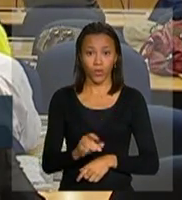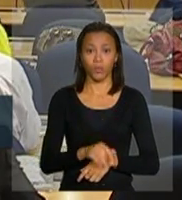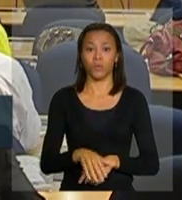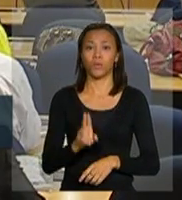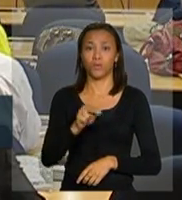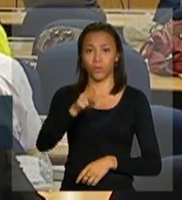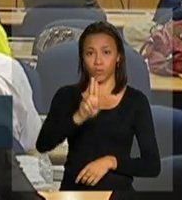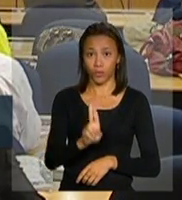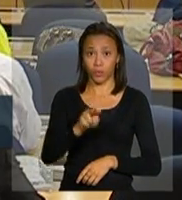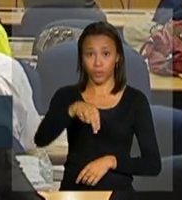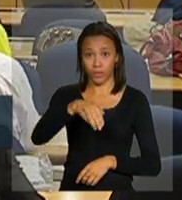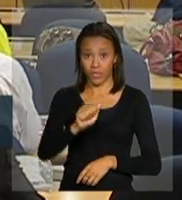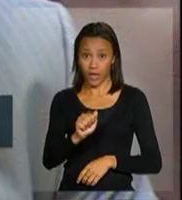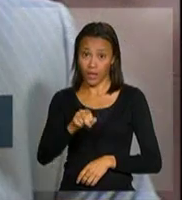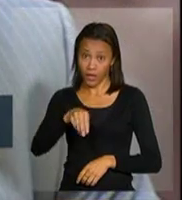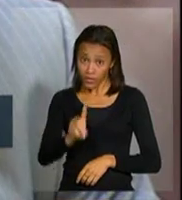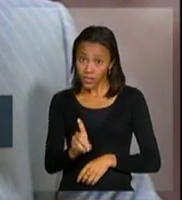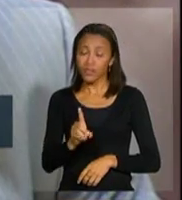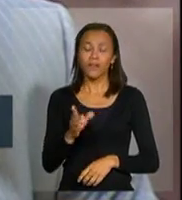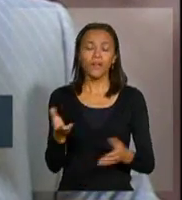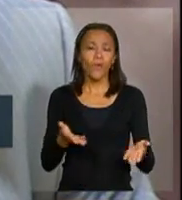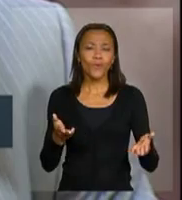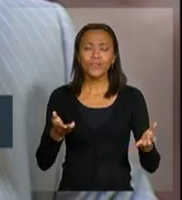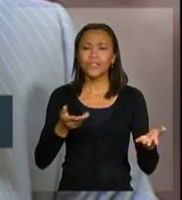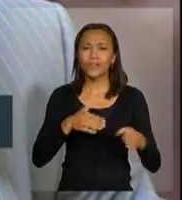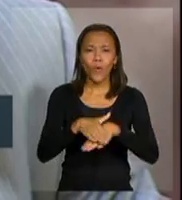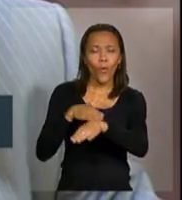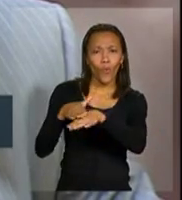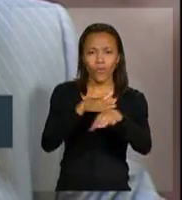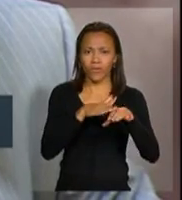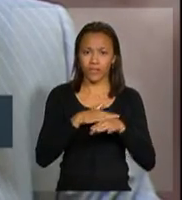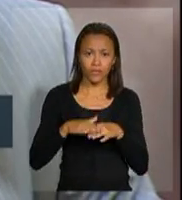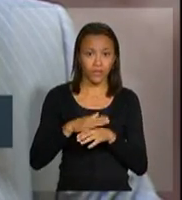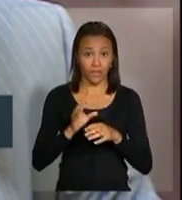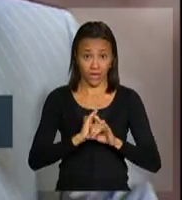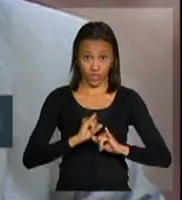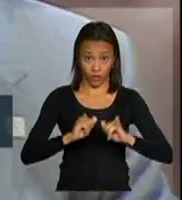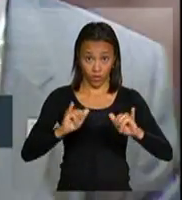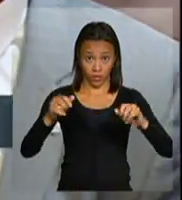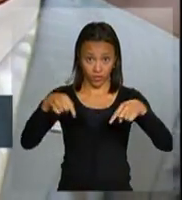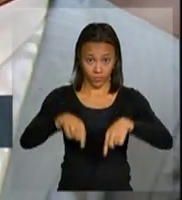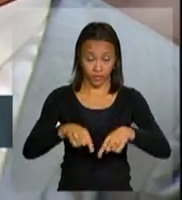a oportunidade de aqui estarmos compartilhando esses dados nesse âmbito.